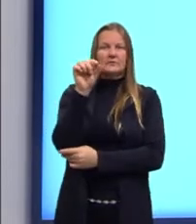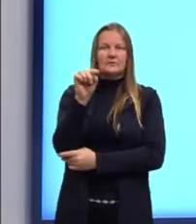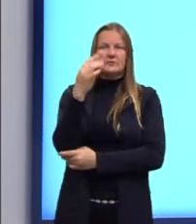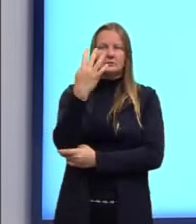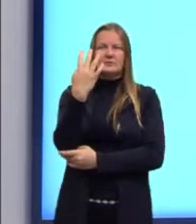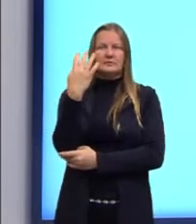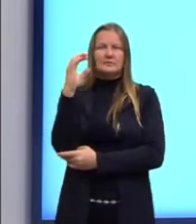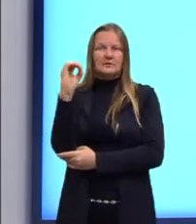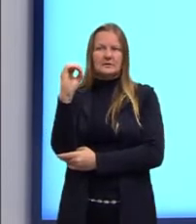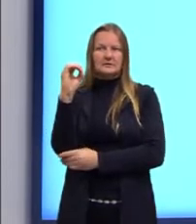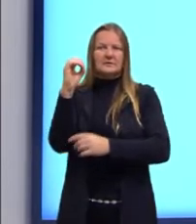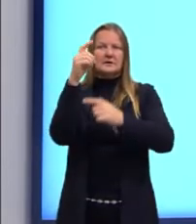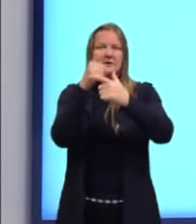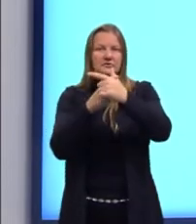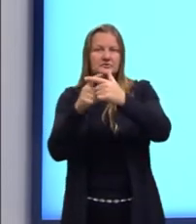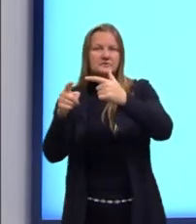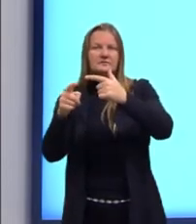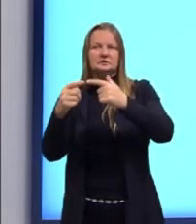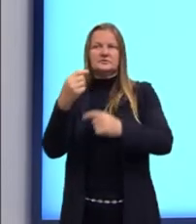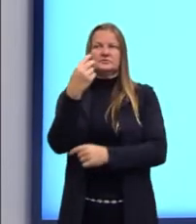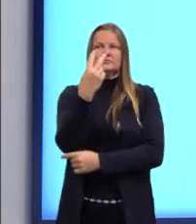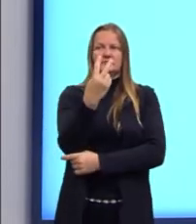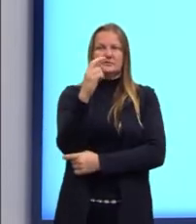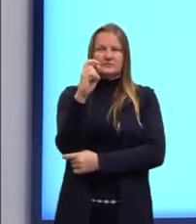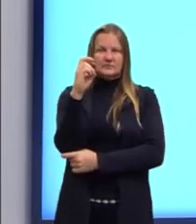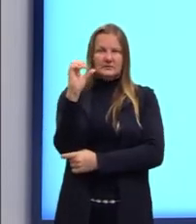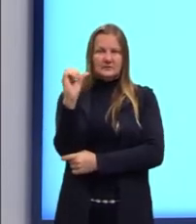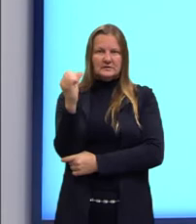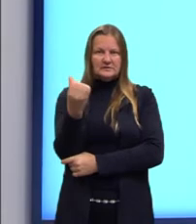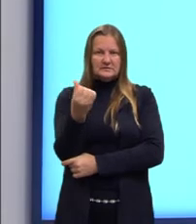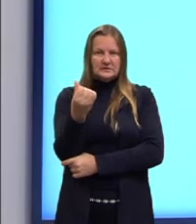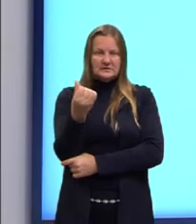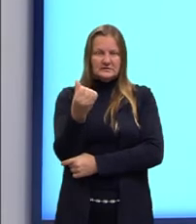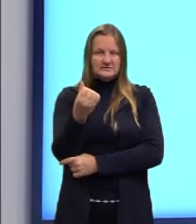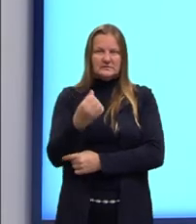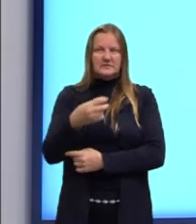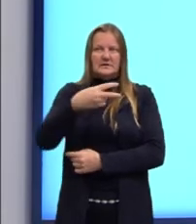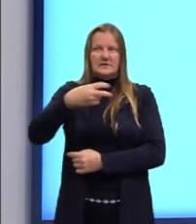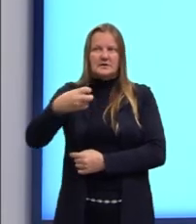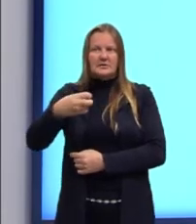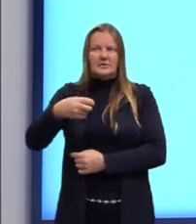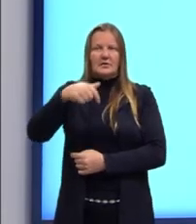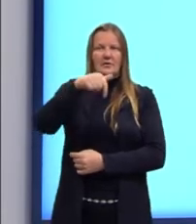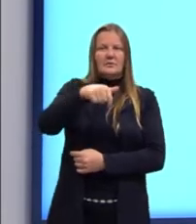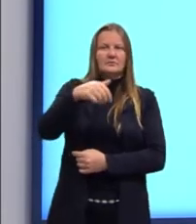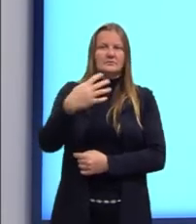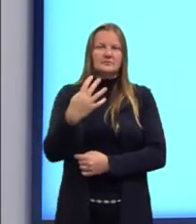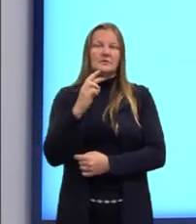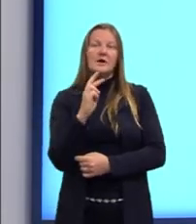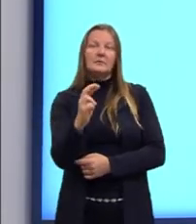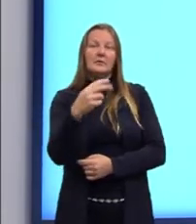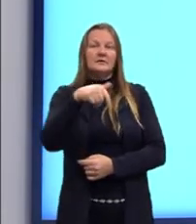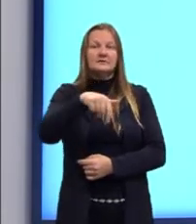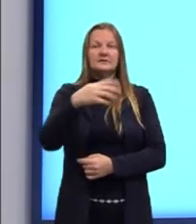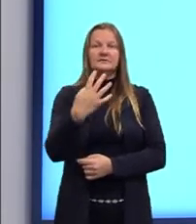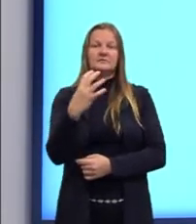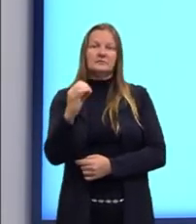.440 dividido por 256, que tem como resultado